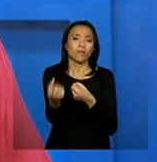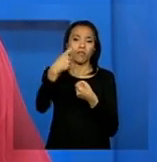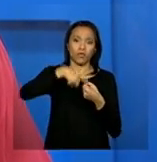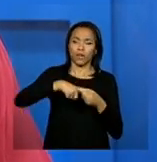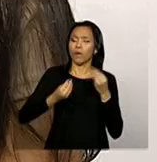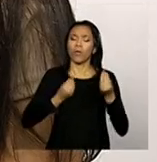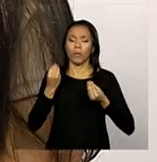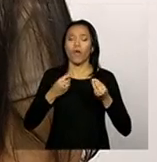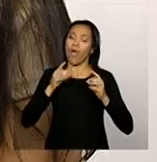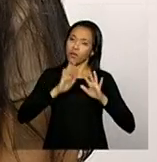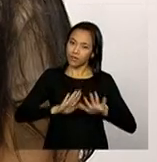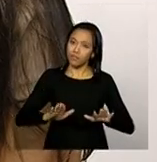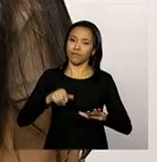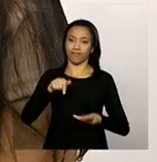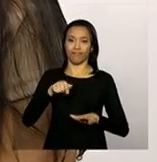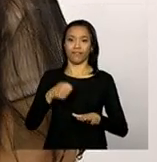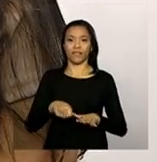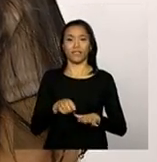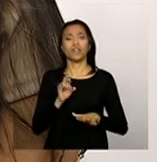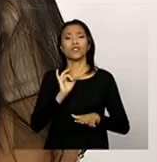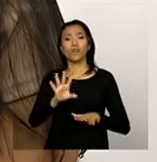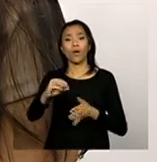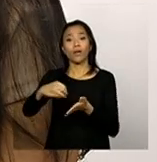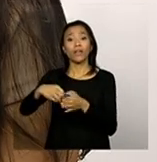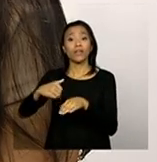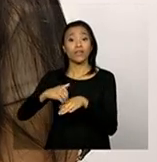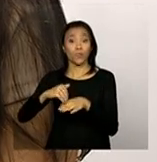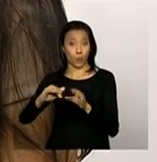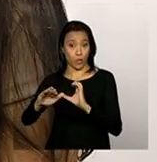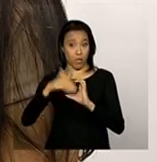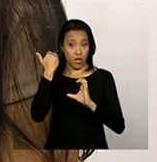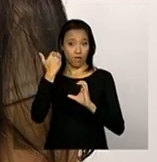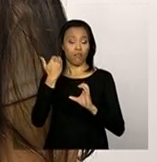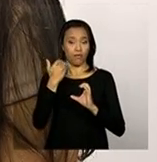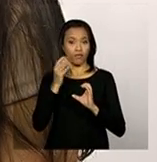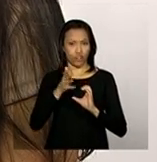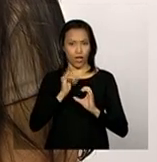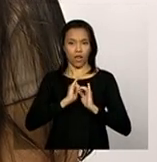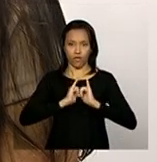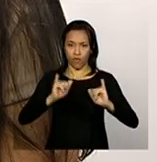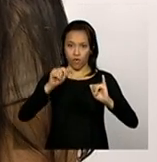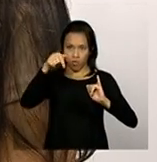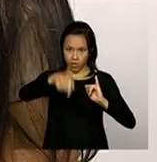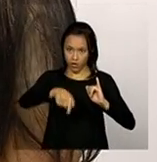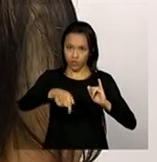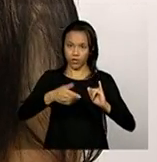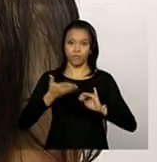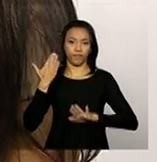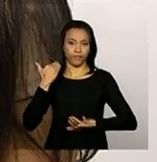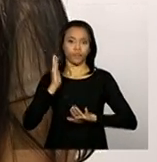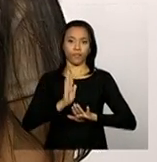funciona? Exatamente, exatamente. É só mandar um e-mail para aquele e-mail que a gente já informou no bloco anterior,